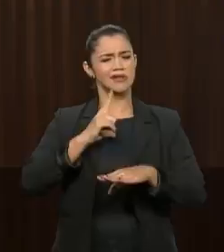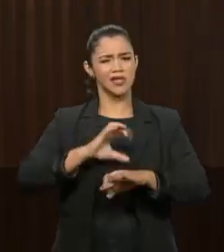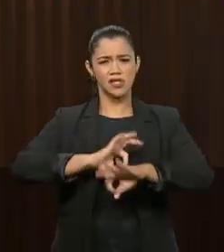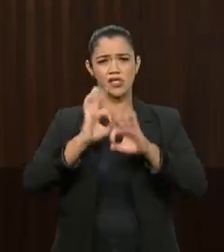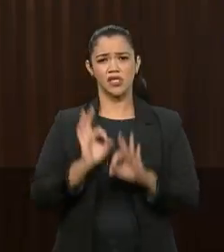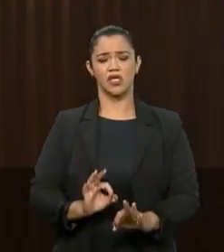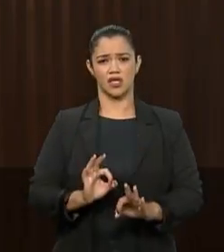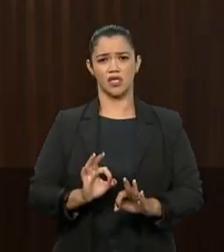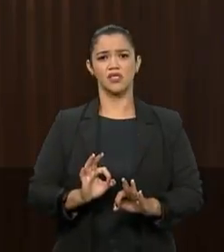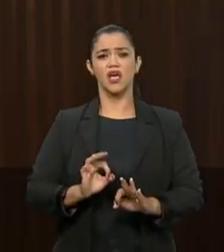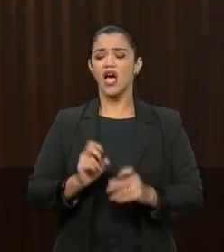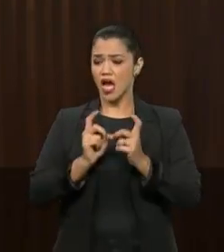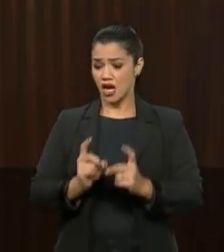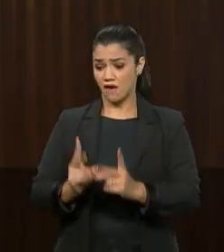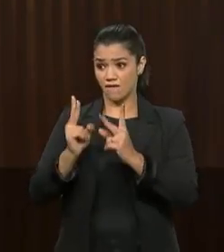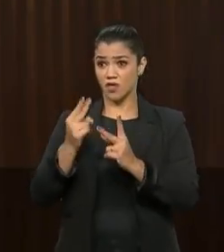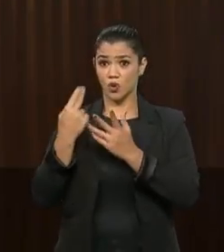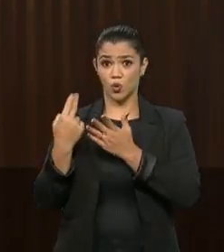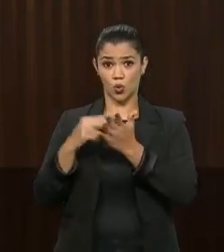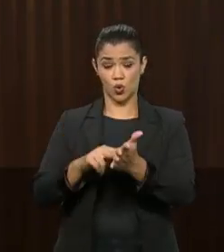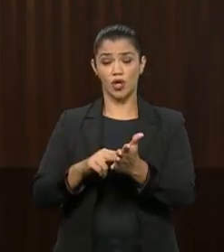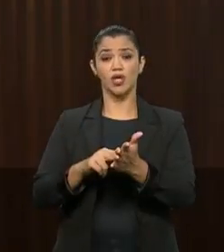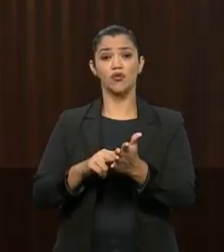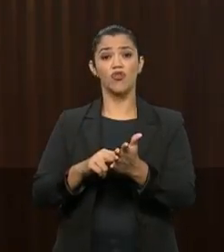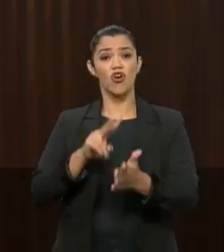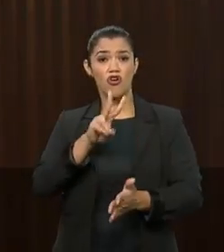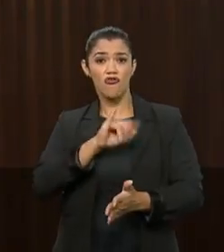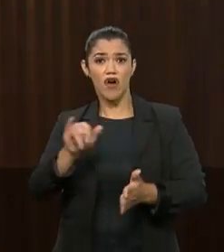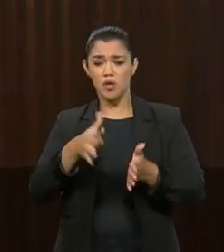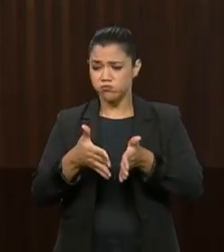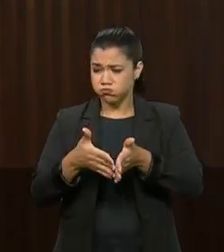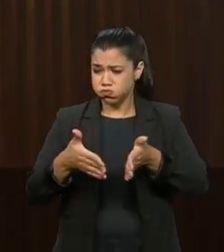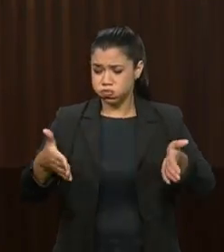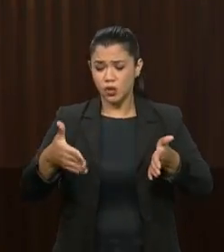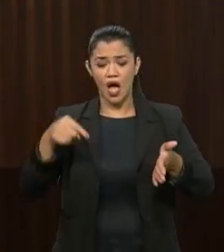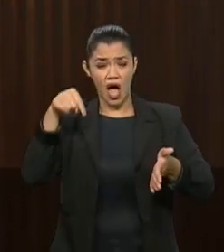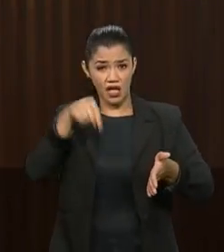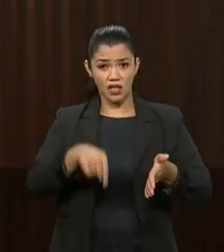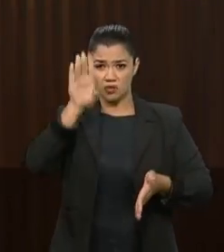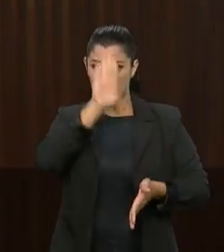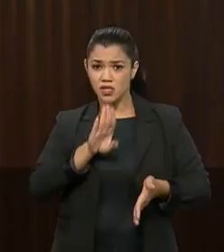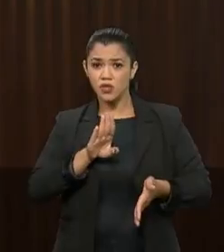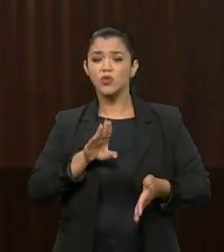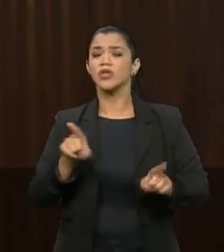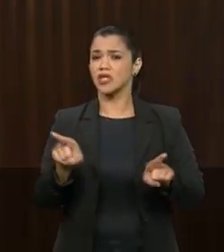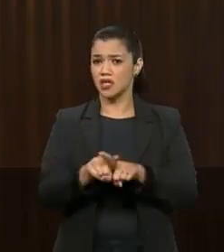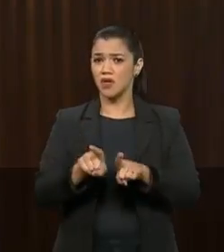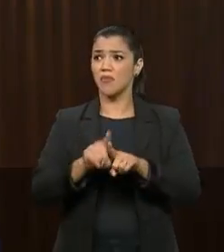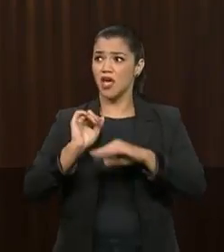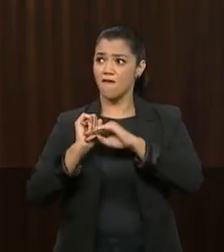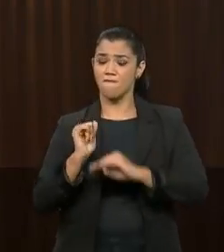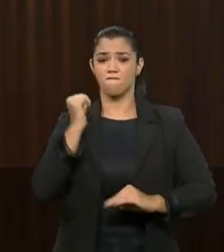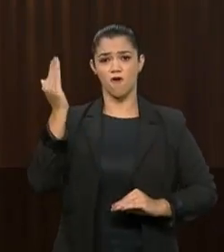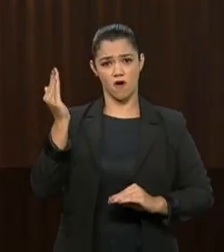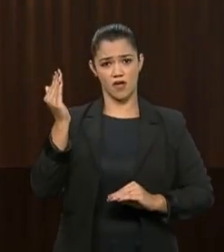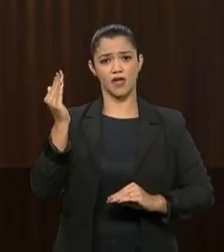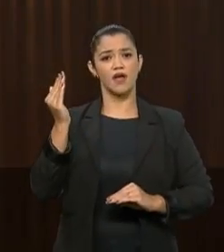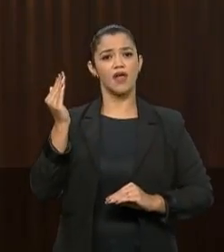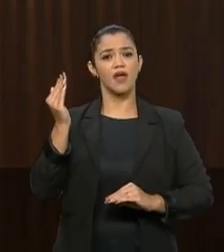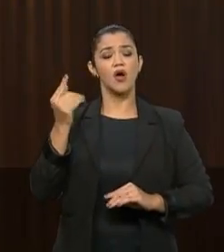que, com a privatização, os Correios irão expandir os negócios não só no Brasil, mas também no exterior.